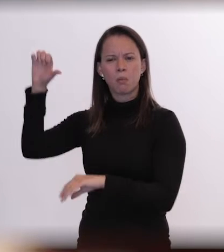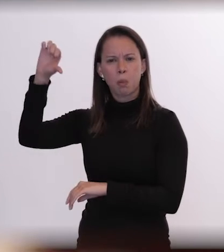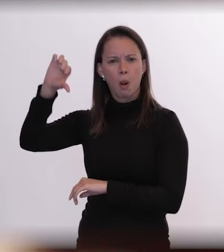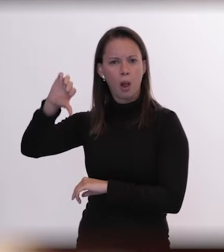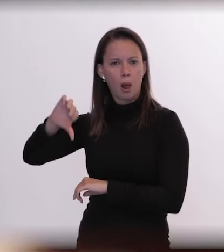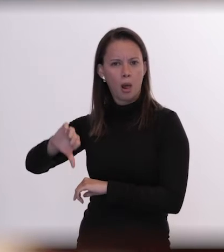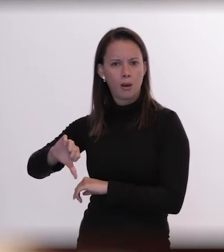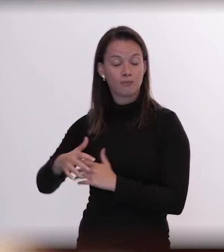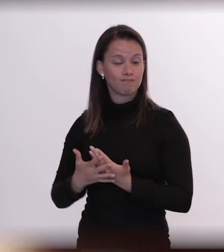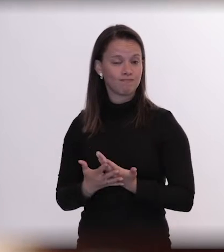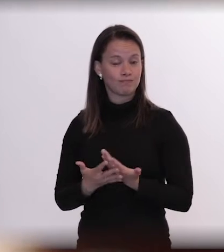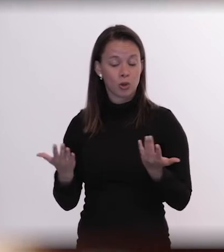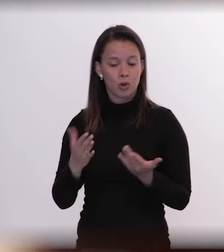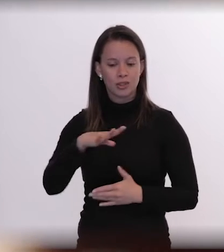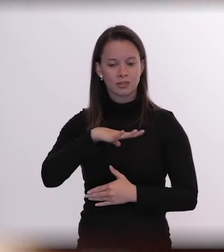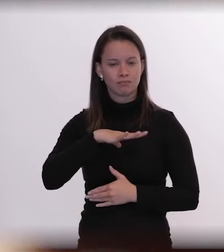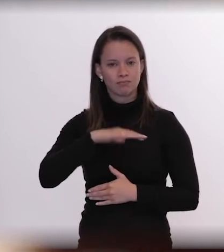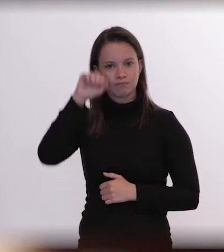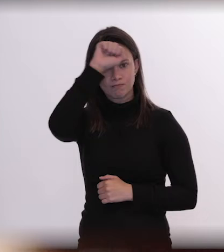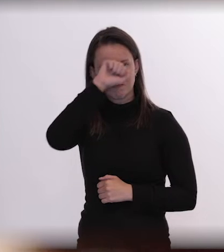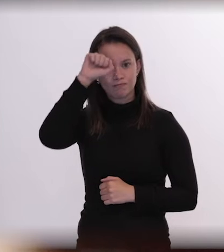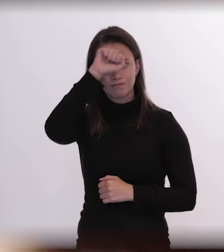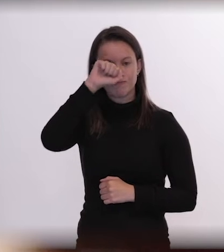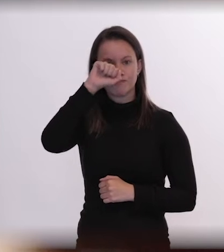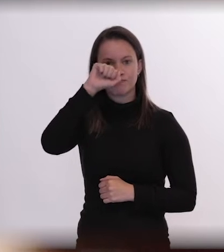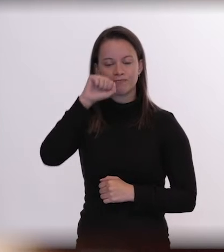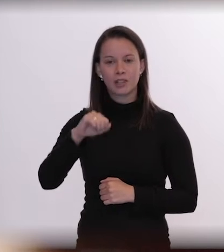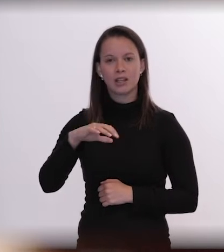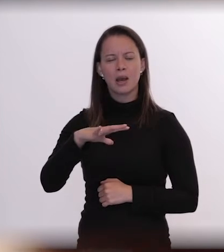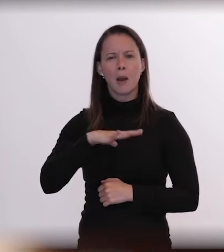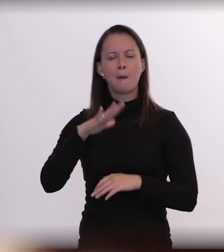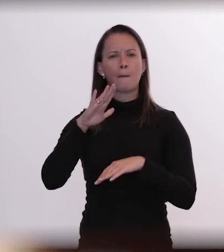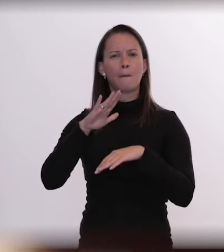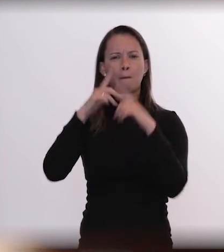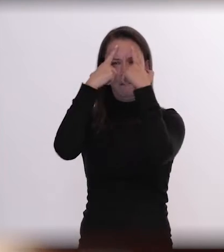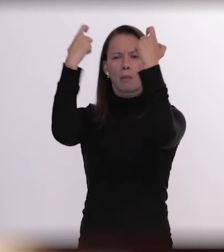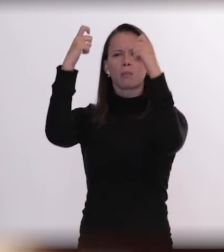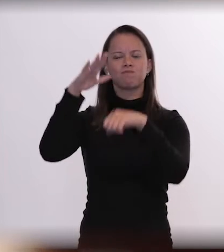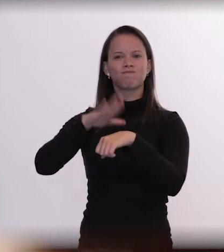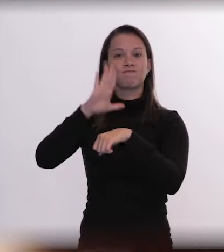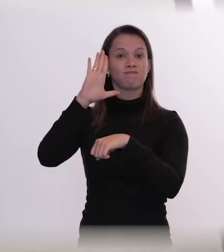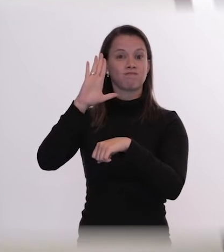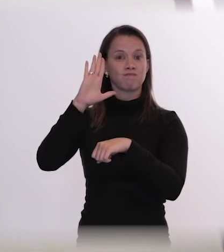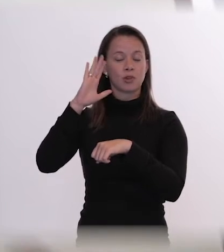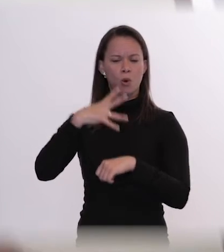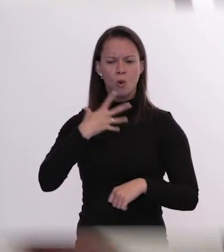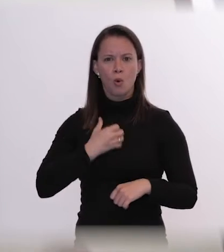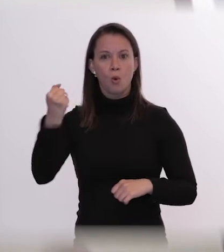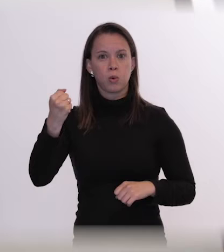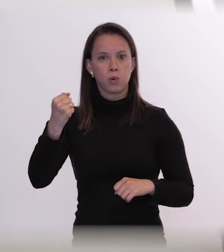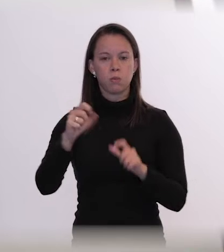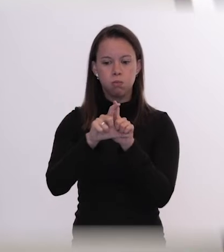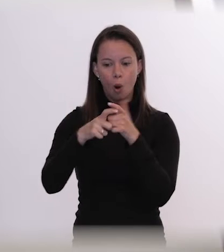O que acontece hoje em Altamira, a cidade mais violenta, a cidade de maior caso de suicídio em menos de um ano, é